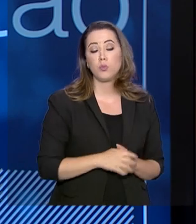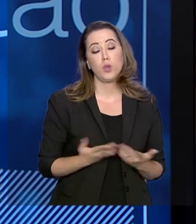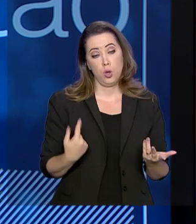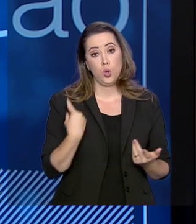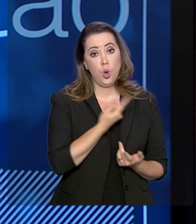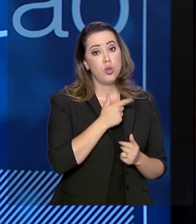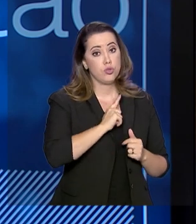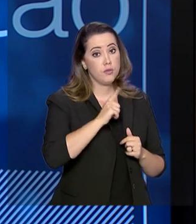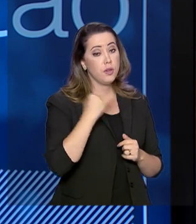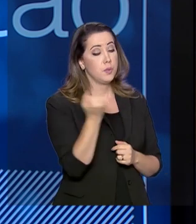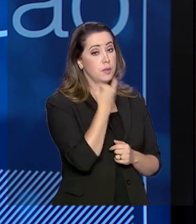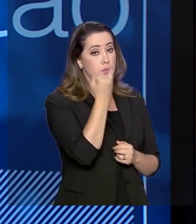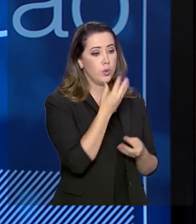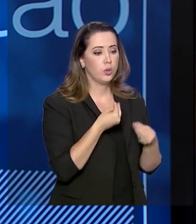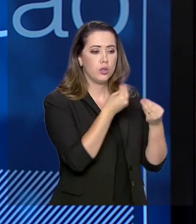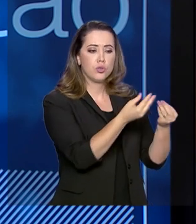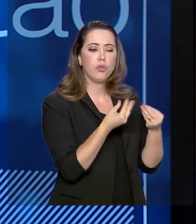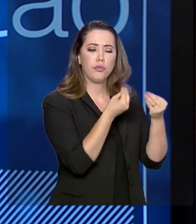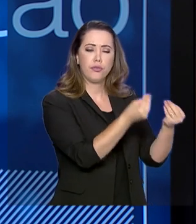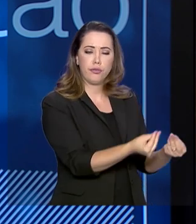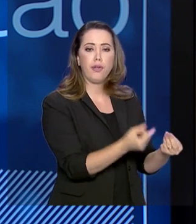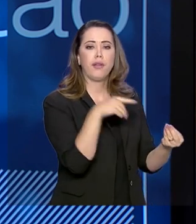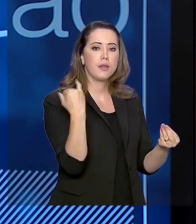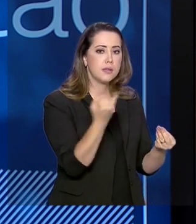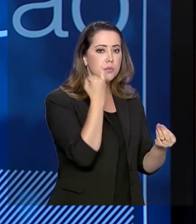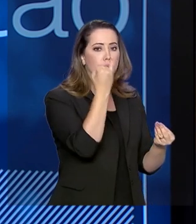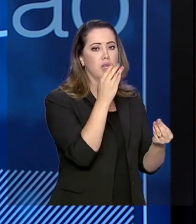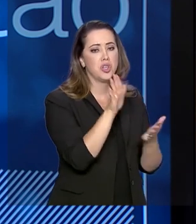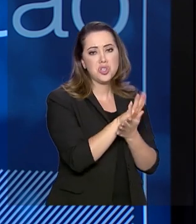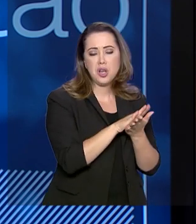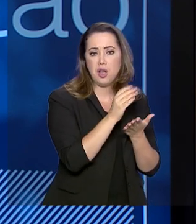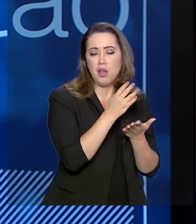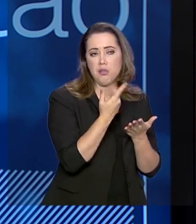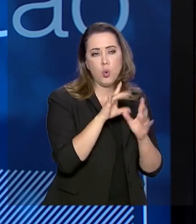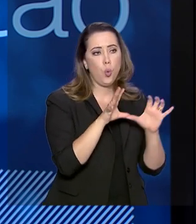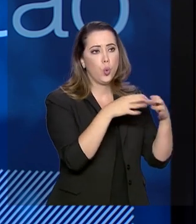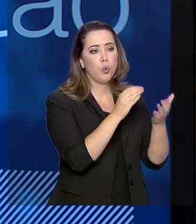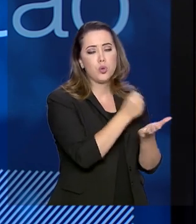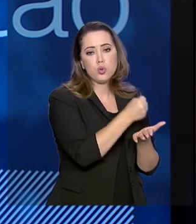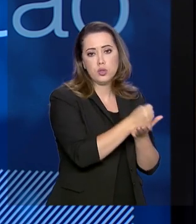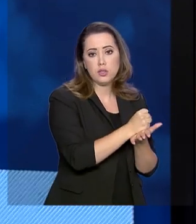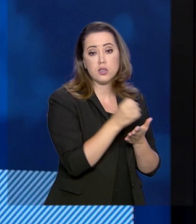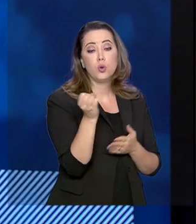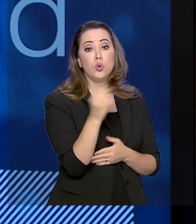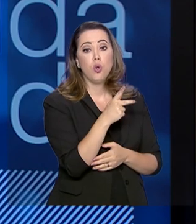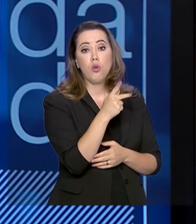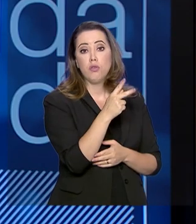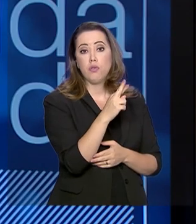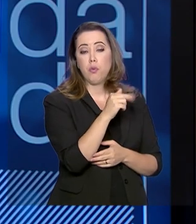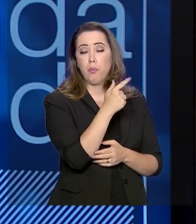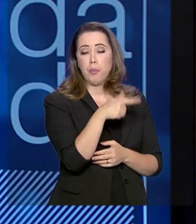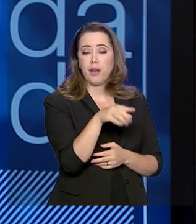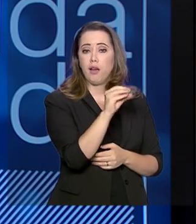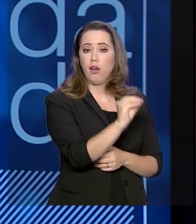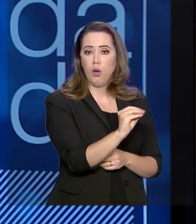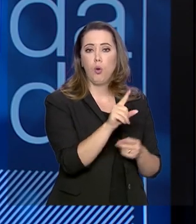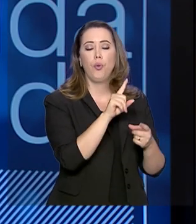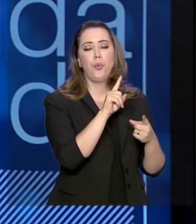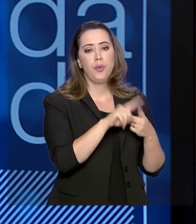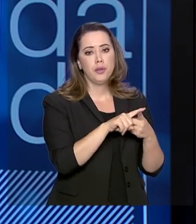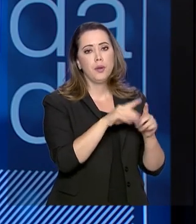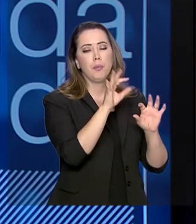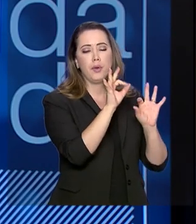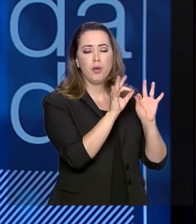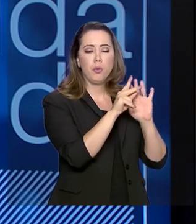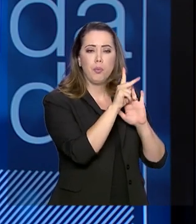cada uma delas. Na área de contratações, eu destacaria o novo decreto do pregão eletrônico e o plano anual de contratações. Na